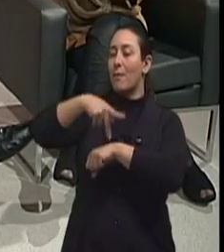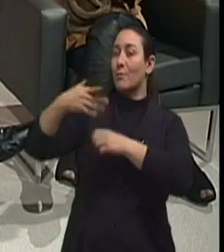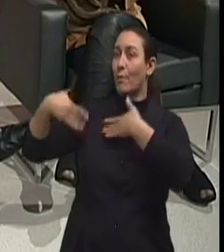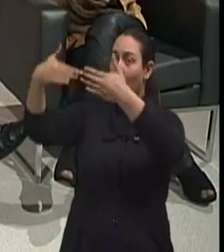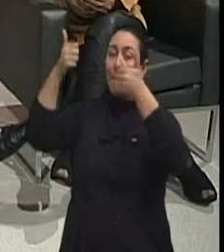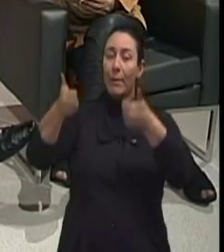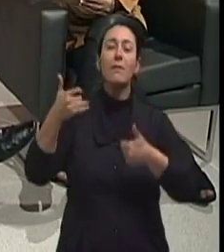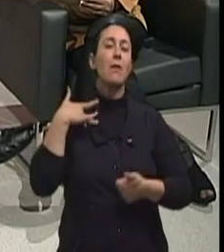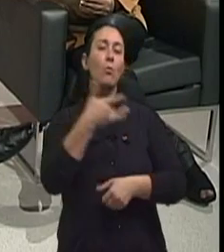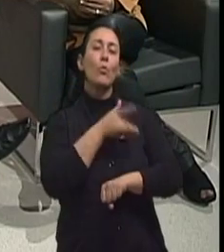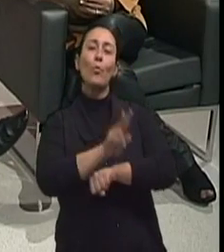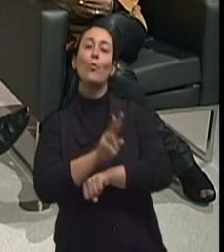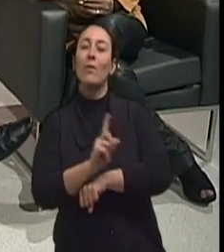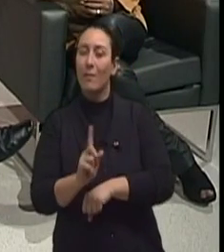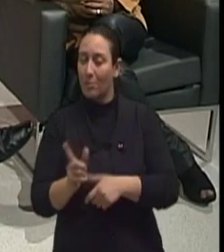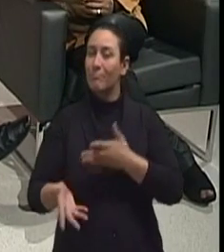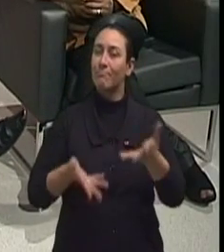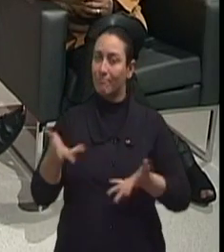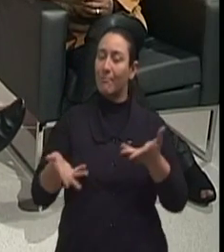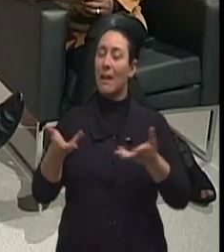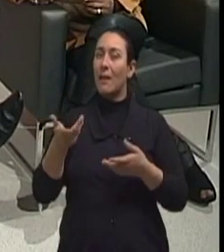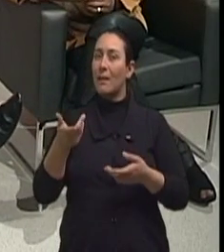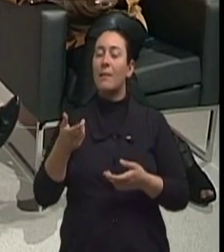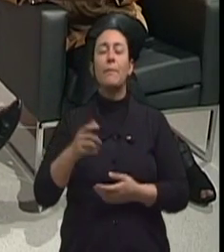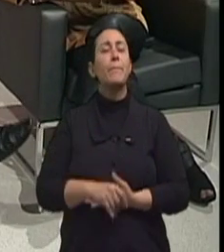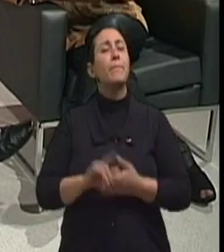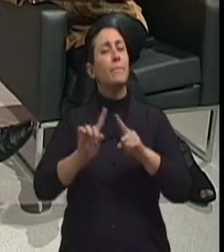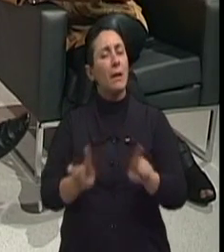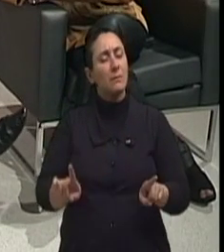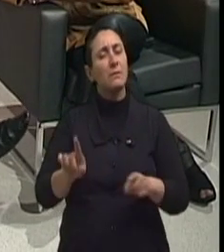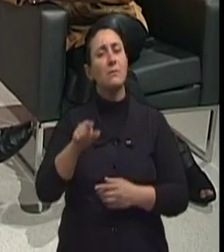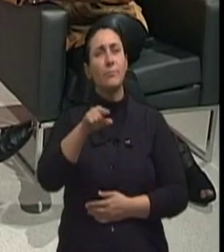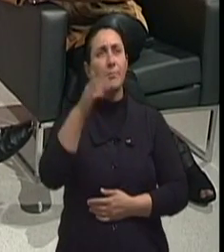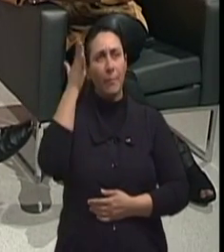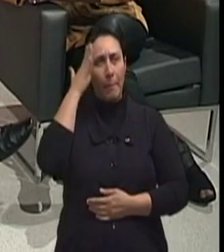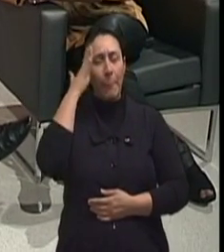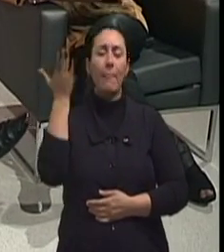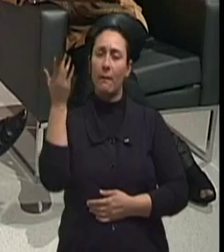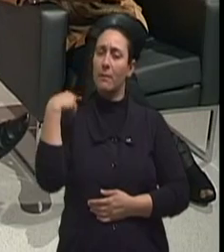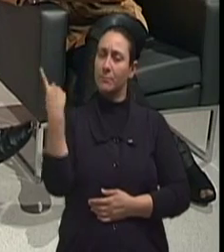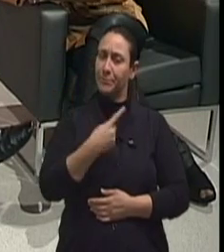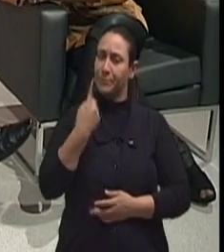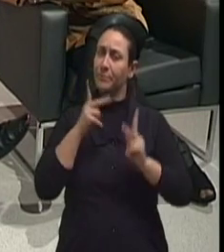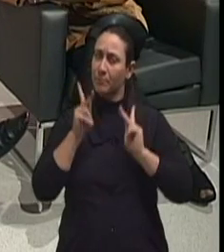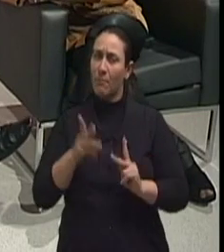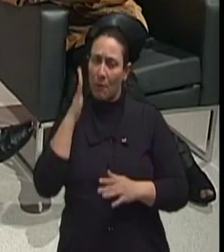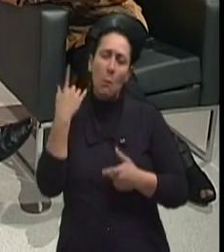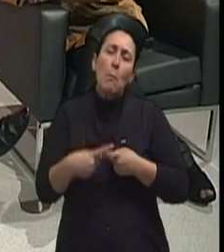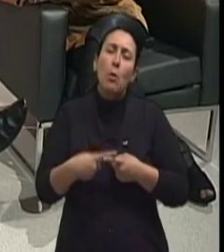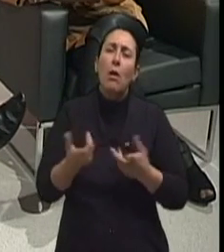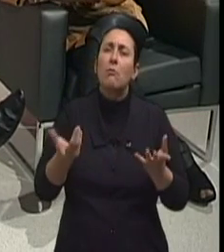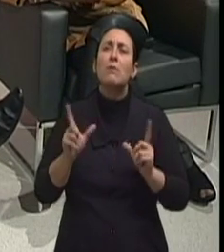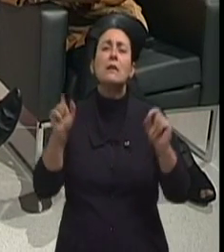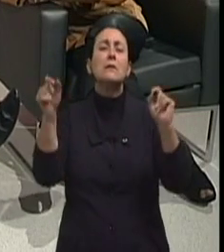desenvolvido até que ponto é desenvolvido, né? A gente fica nesse questionamento. Doutor, mas a gente sabe pelo menos alguma causa do câncer de